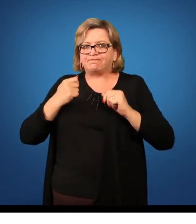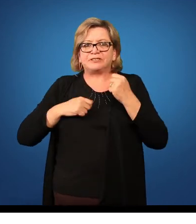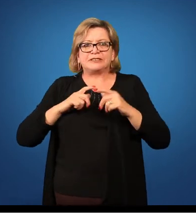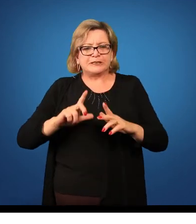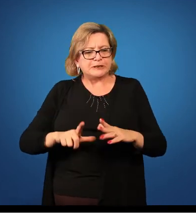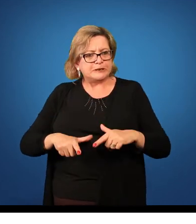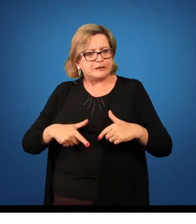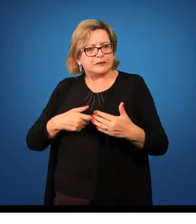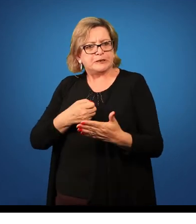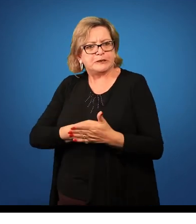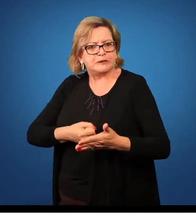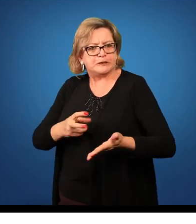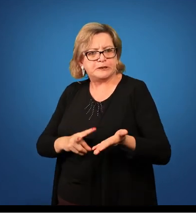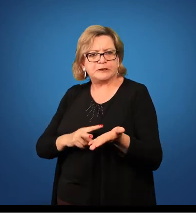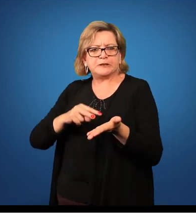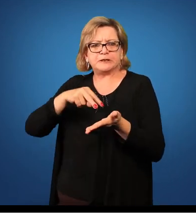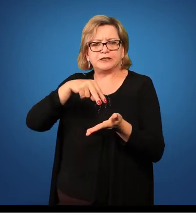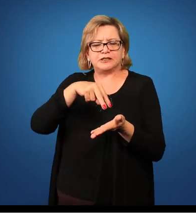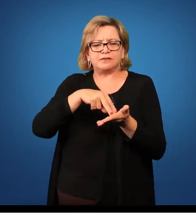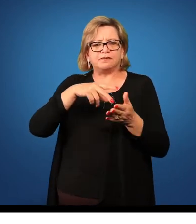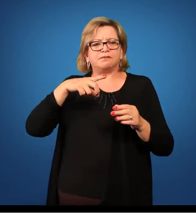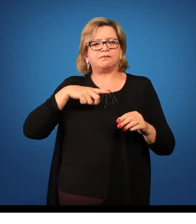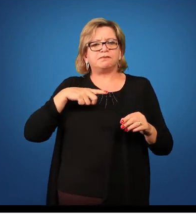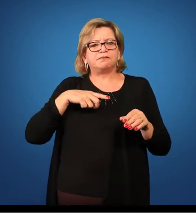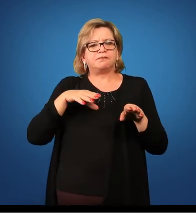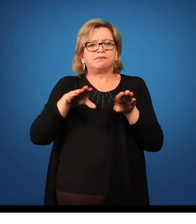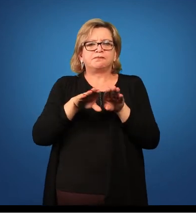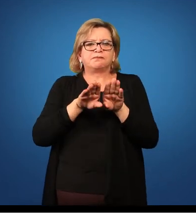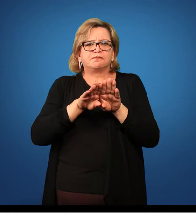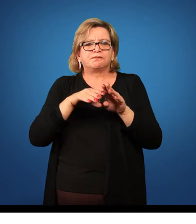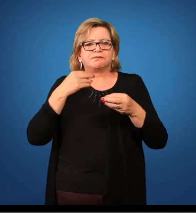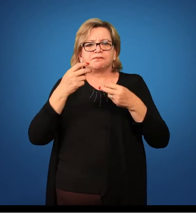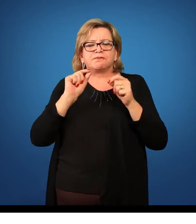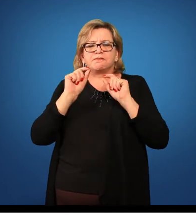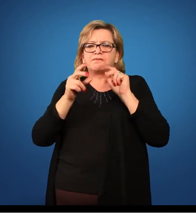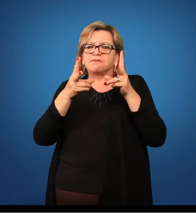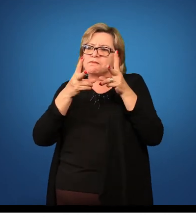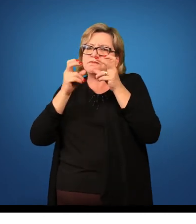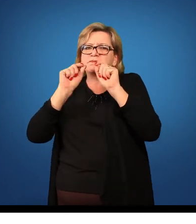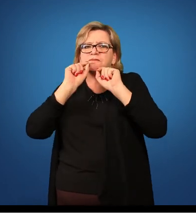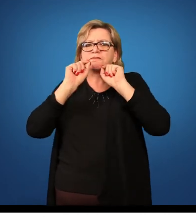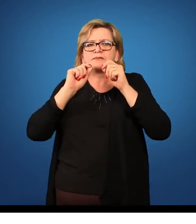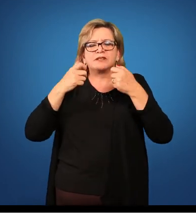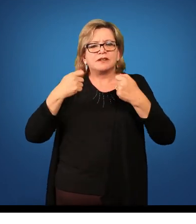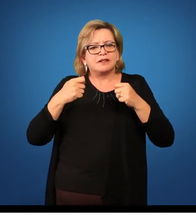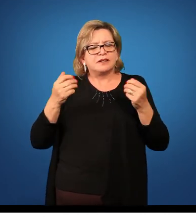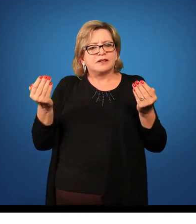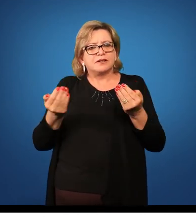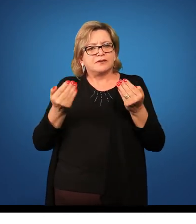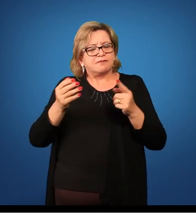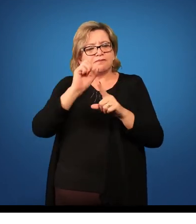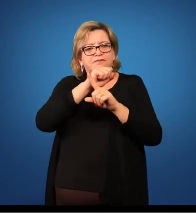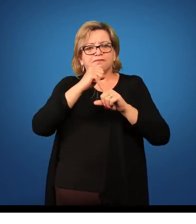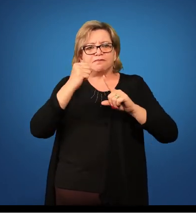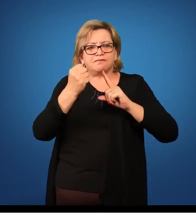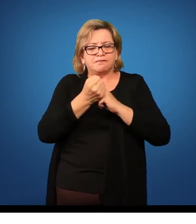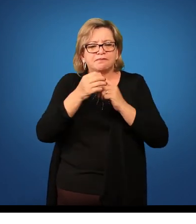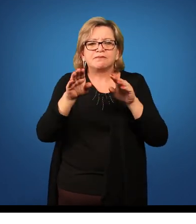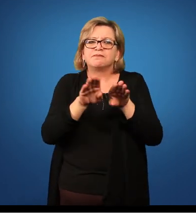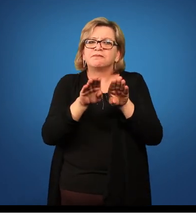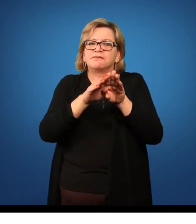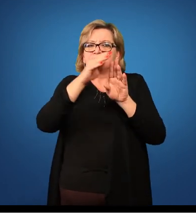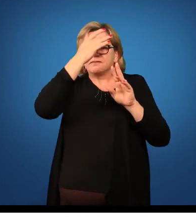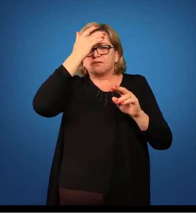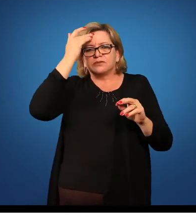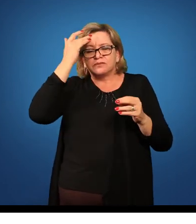esforço, dedicação. Vem ao encontro das necessidades da atualidade, dos indivíduos que buscam